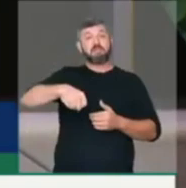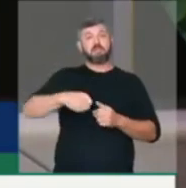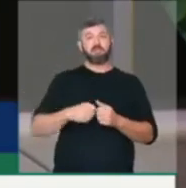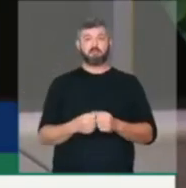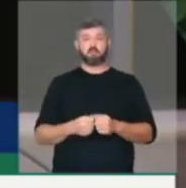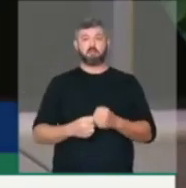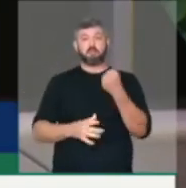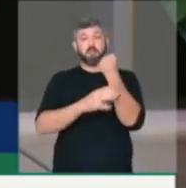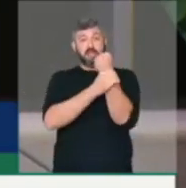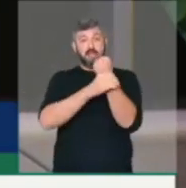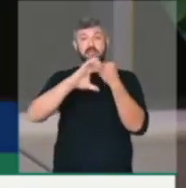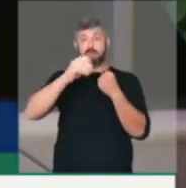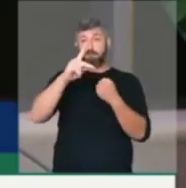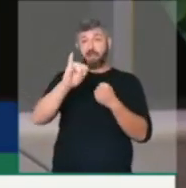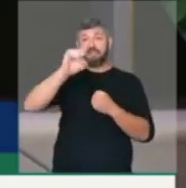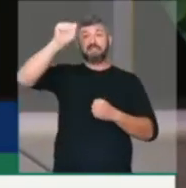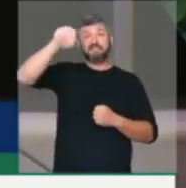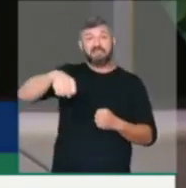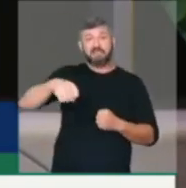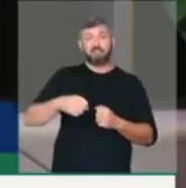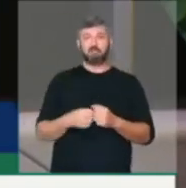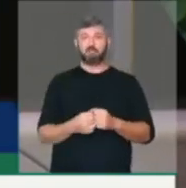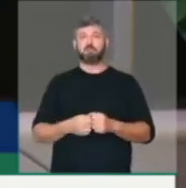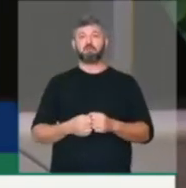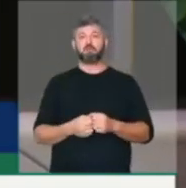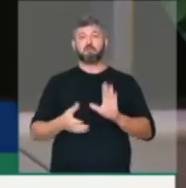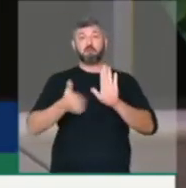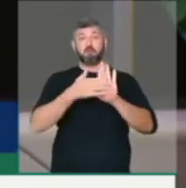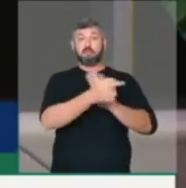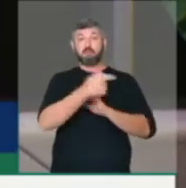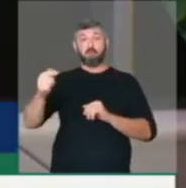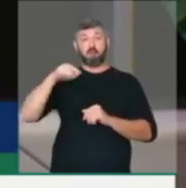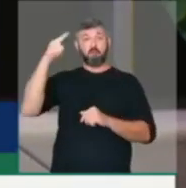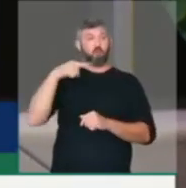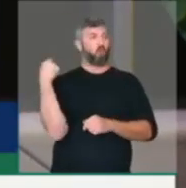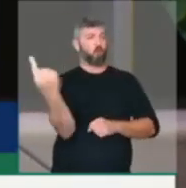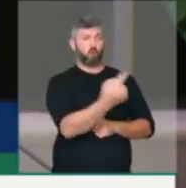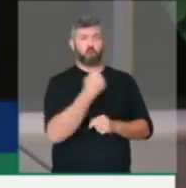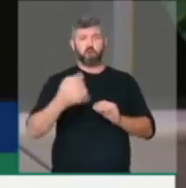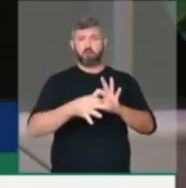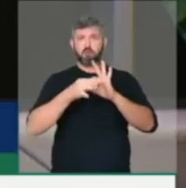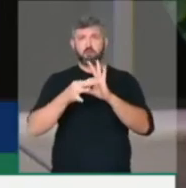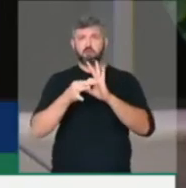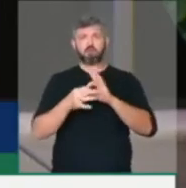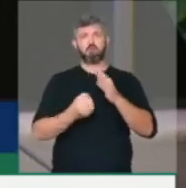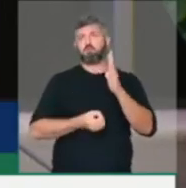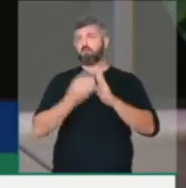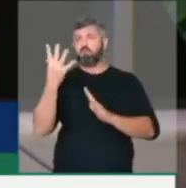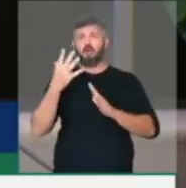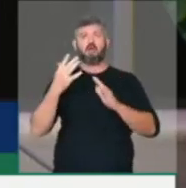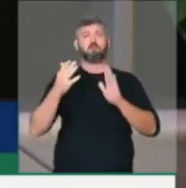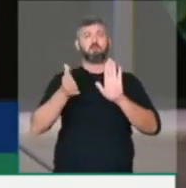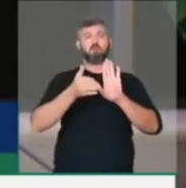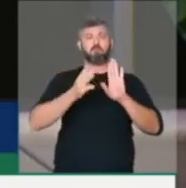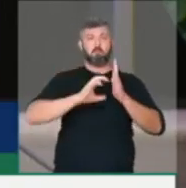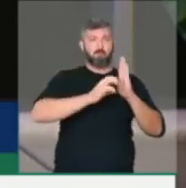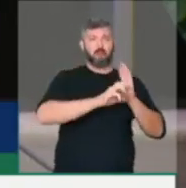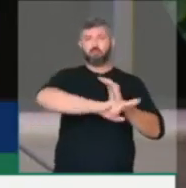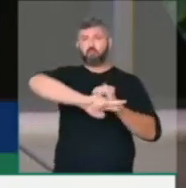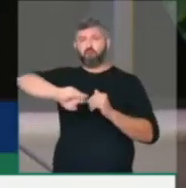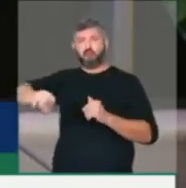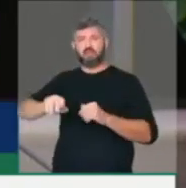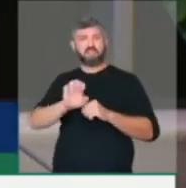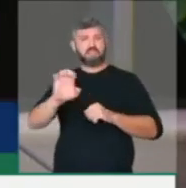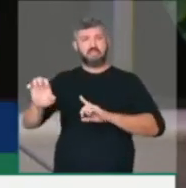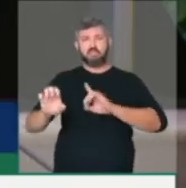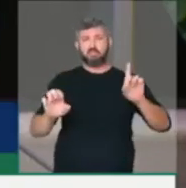se garanta a CPI. Por isso que proponho que na semana que vem, todos nós, de diversas correntes de pensamento aqui de dentro, mas que